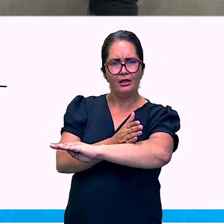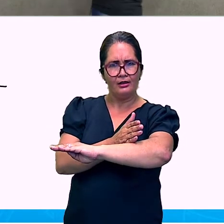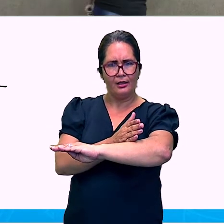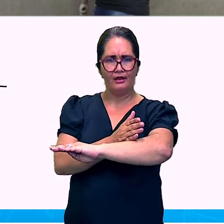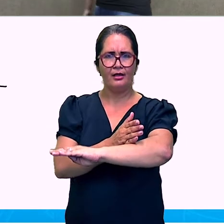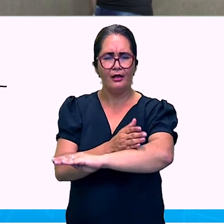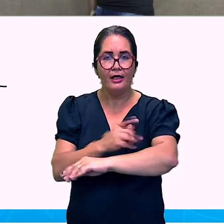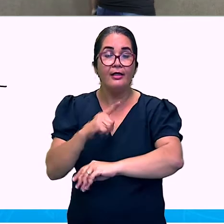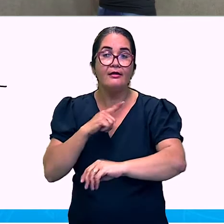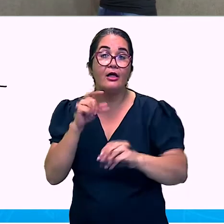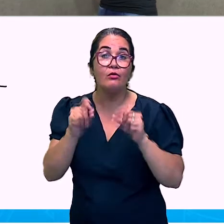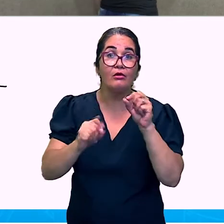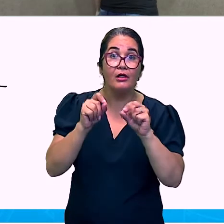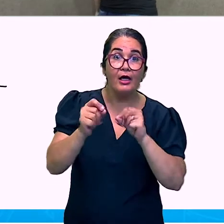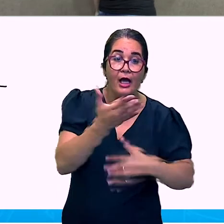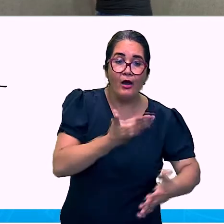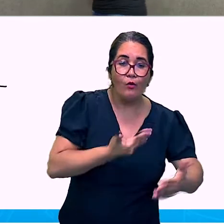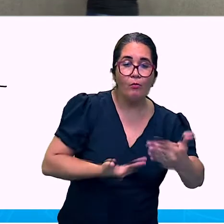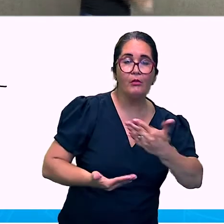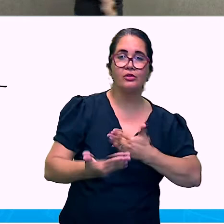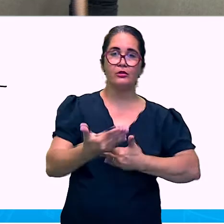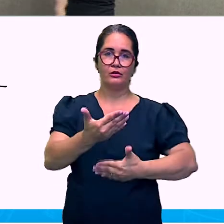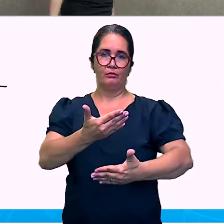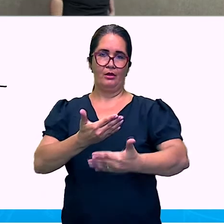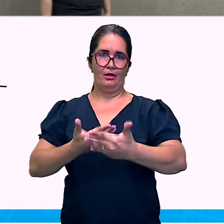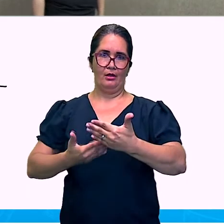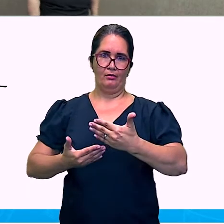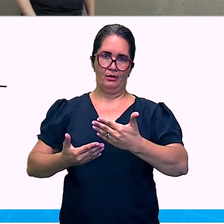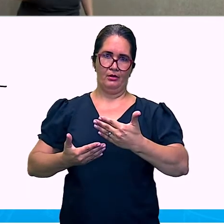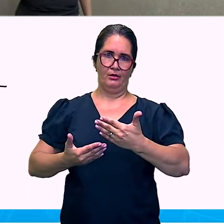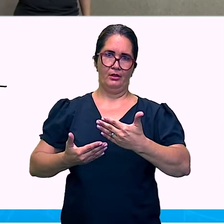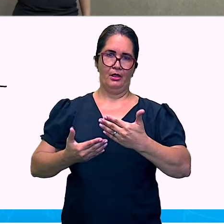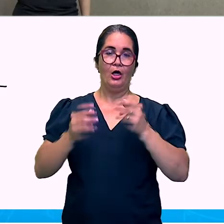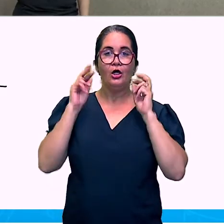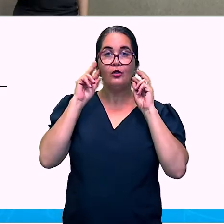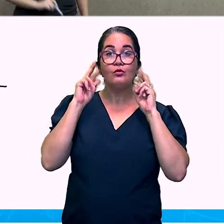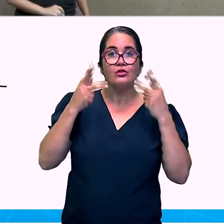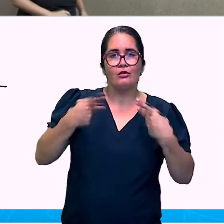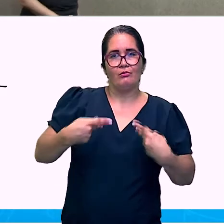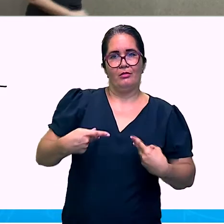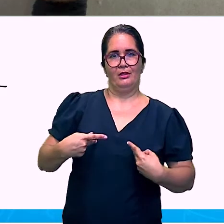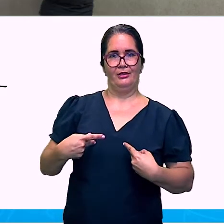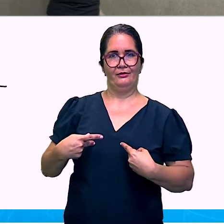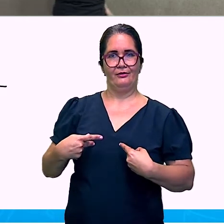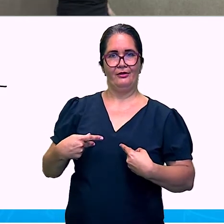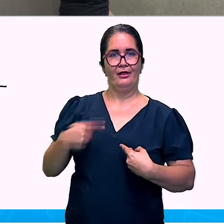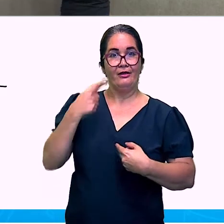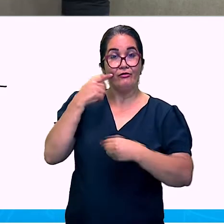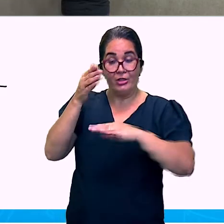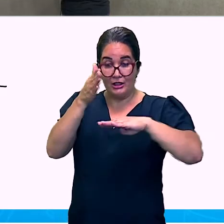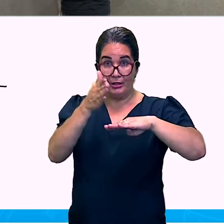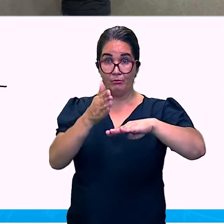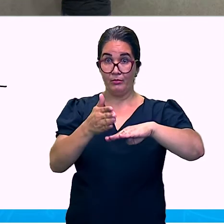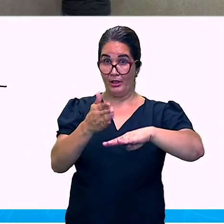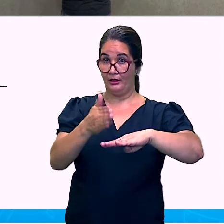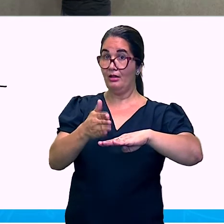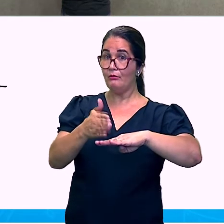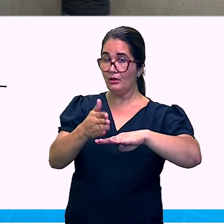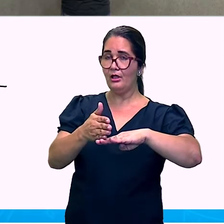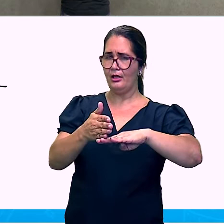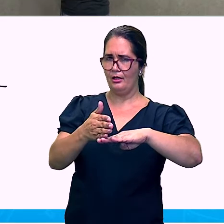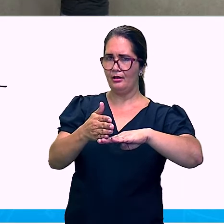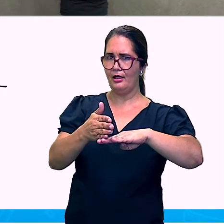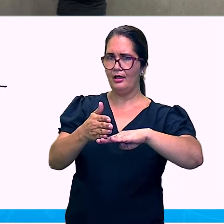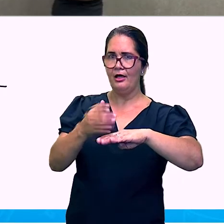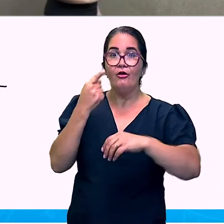modernidade. O individualismo. Então. Nós saímos. Da idade